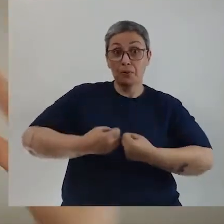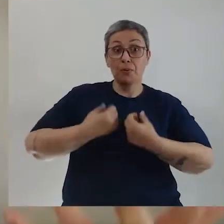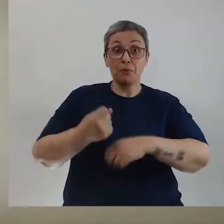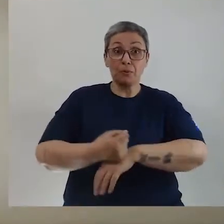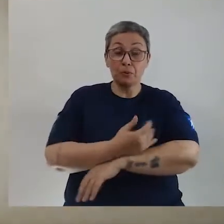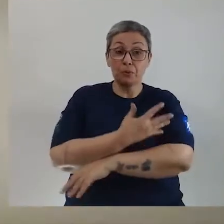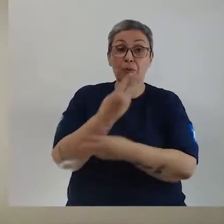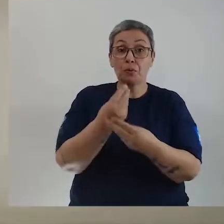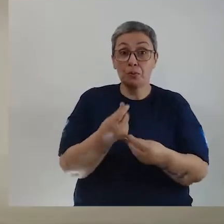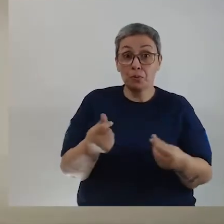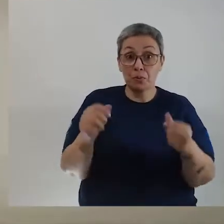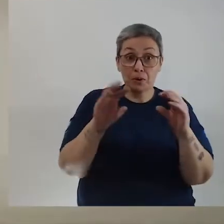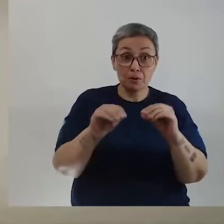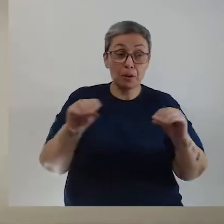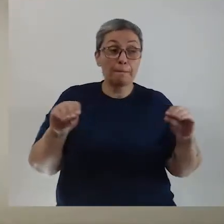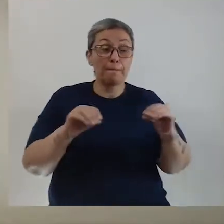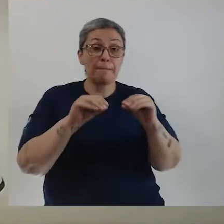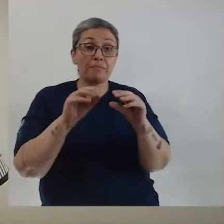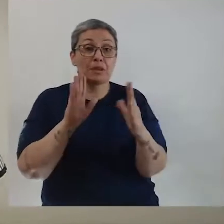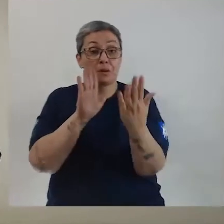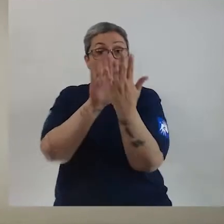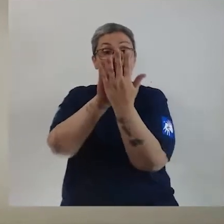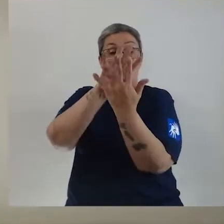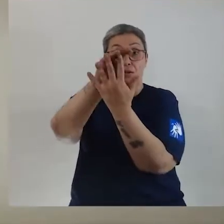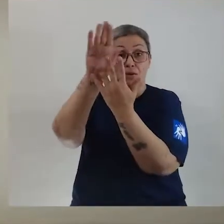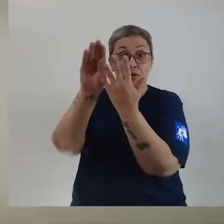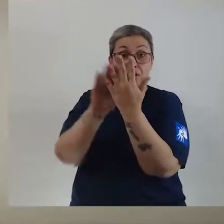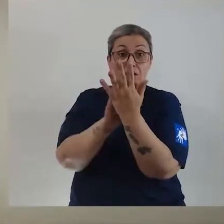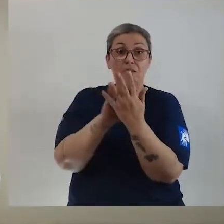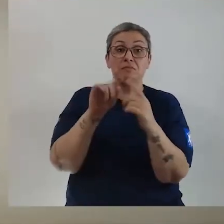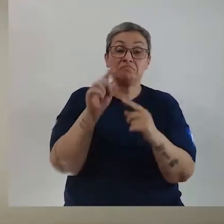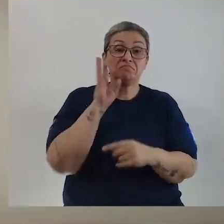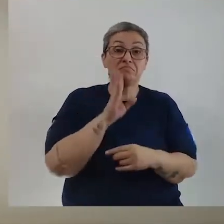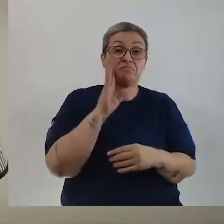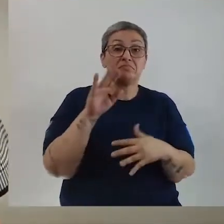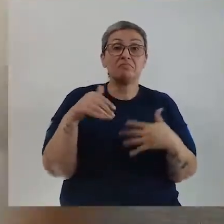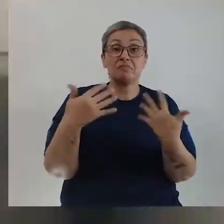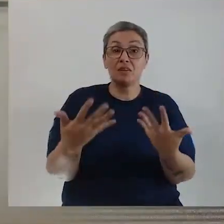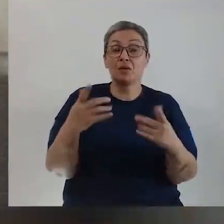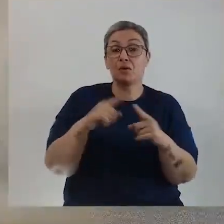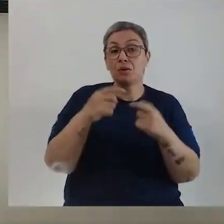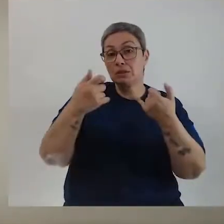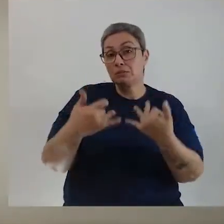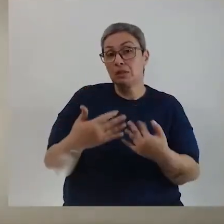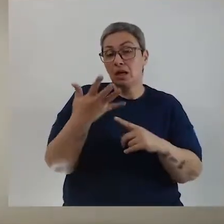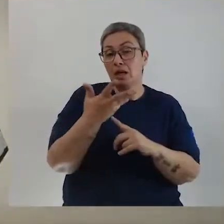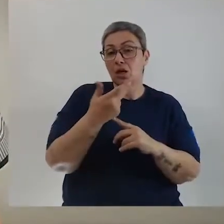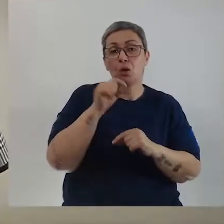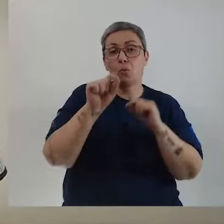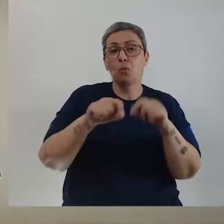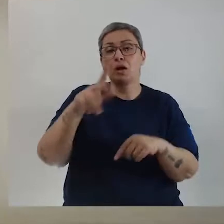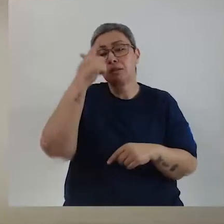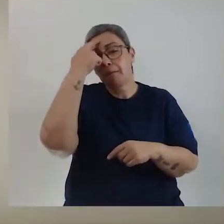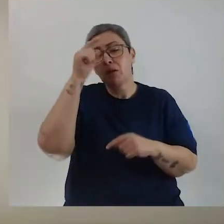expressar os seus sentimentos e suas sensações quando colocado frente a uma obra de arte. Legal. Quando a gente fala em